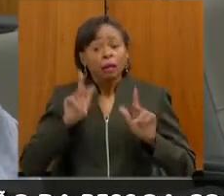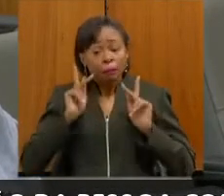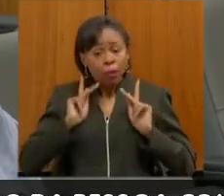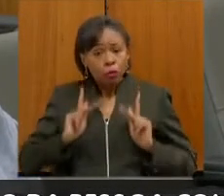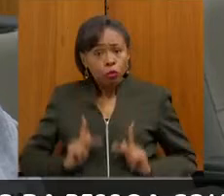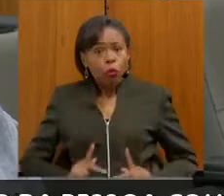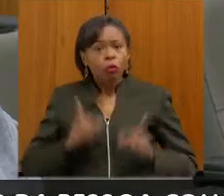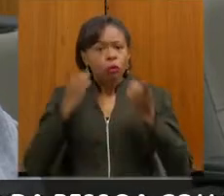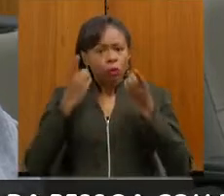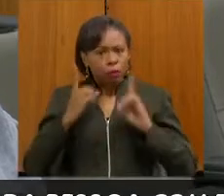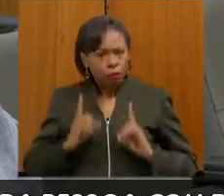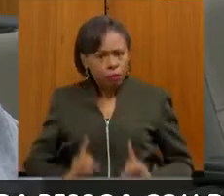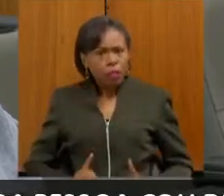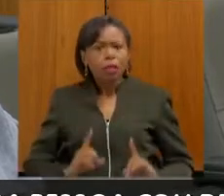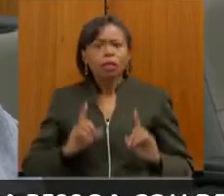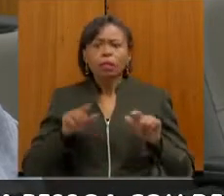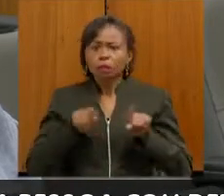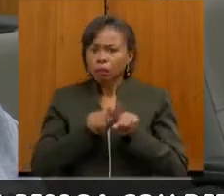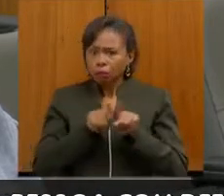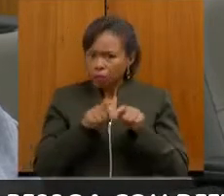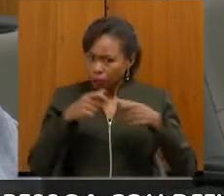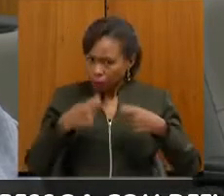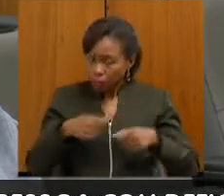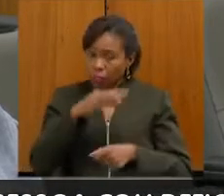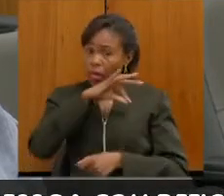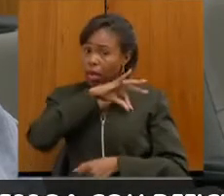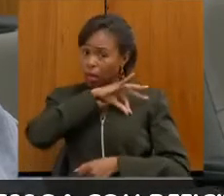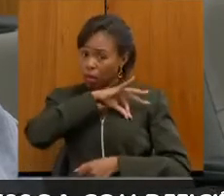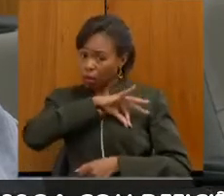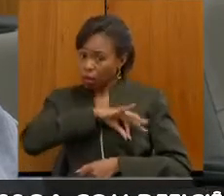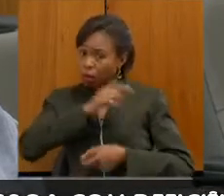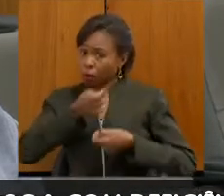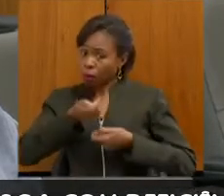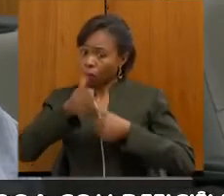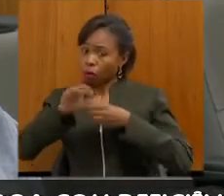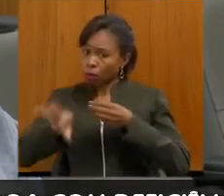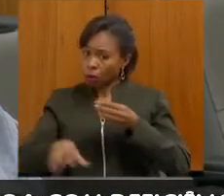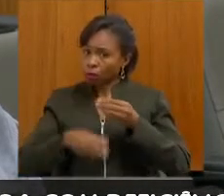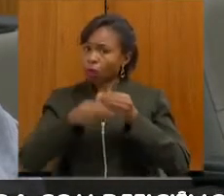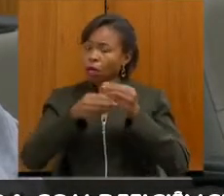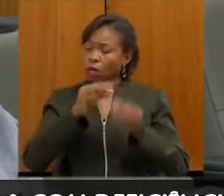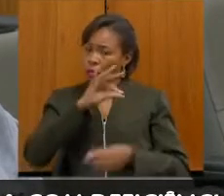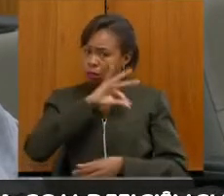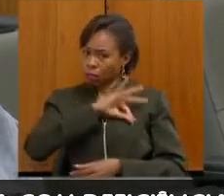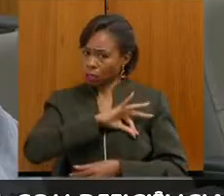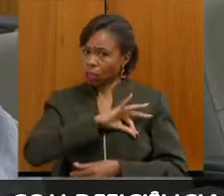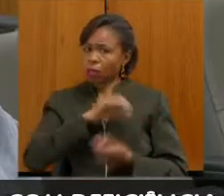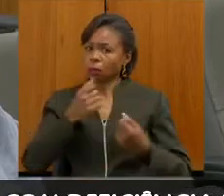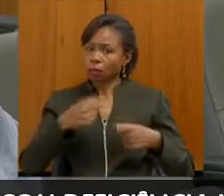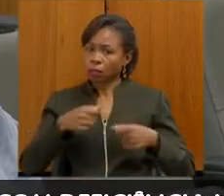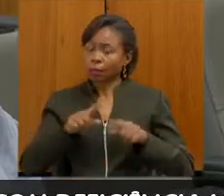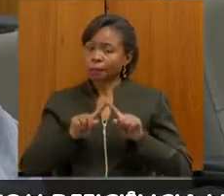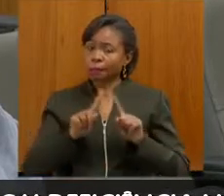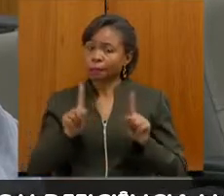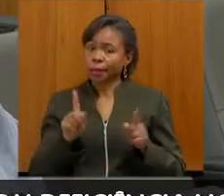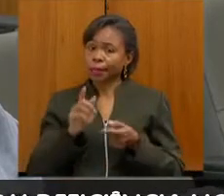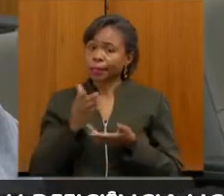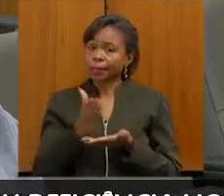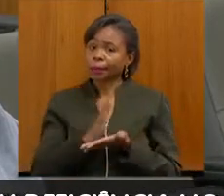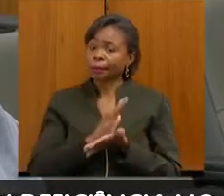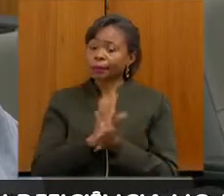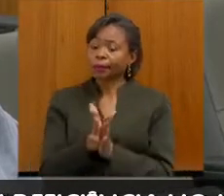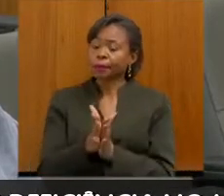precisam de complemento de renda e que ainda estão excluídos,